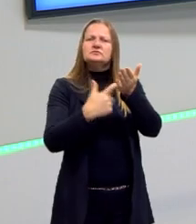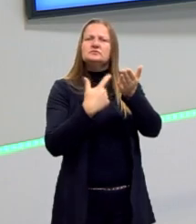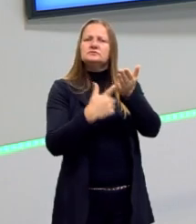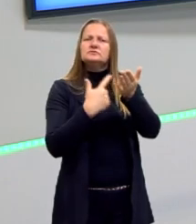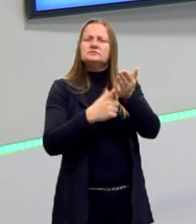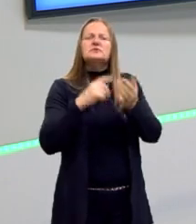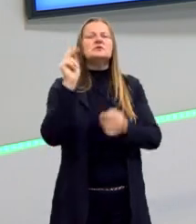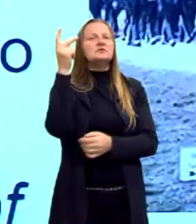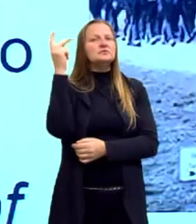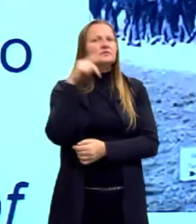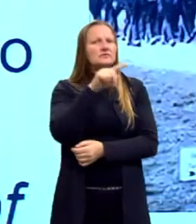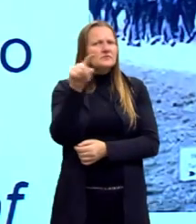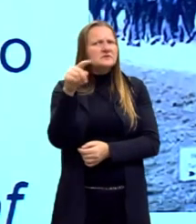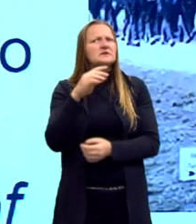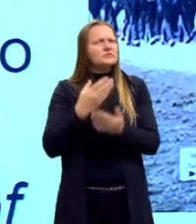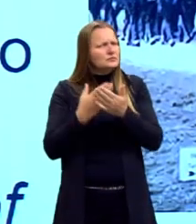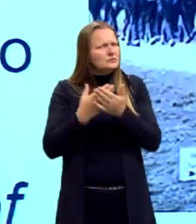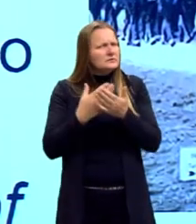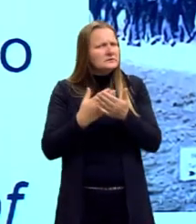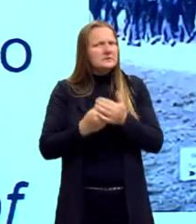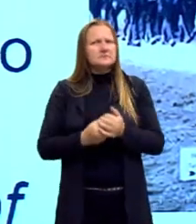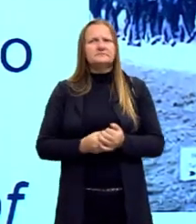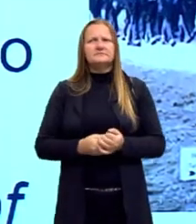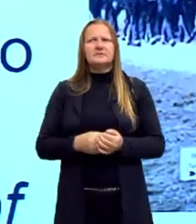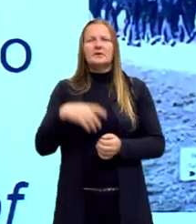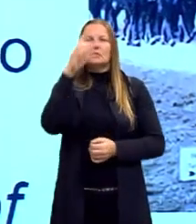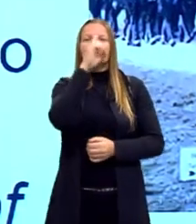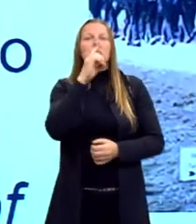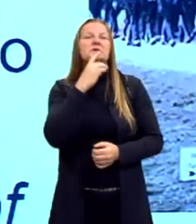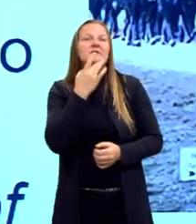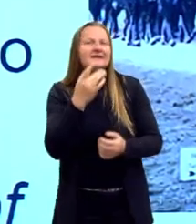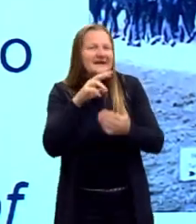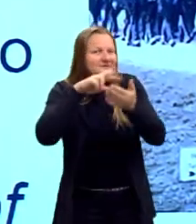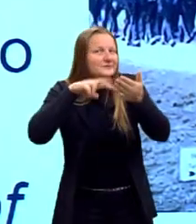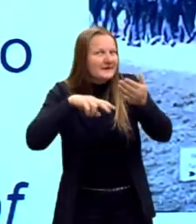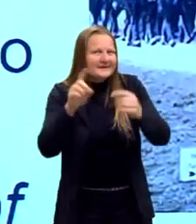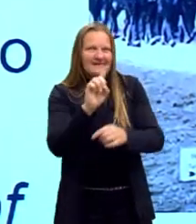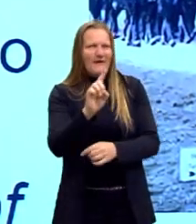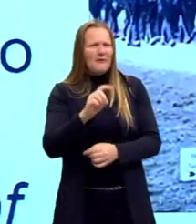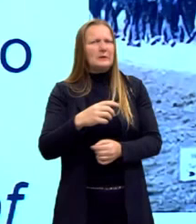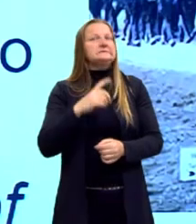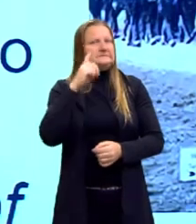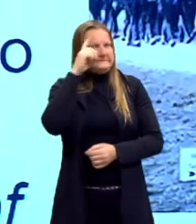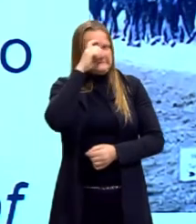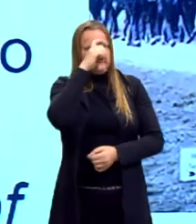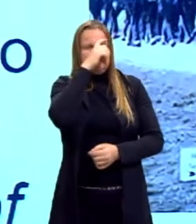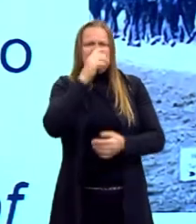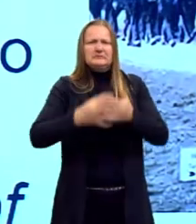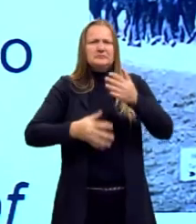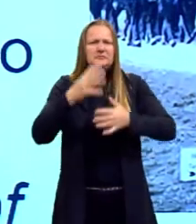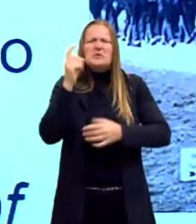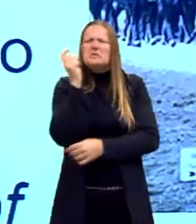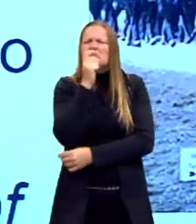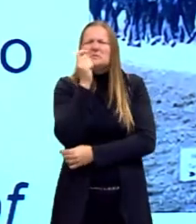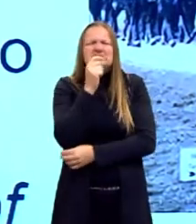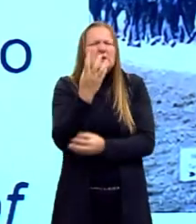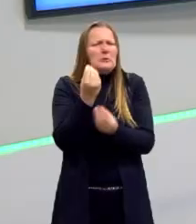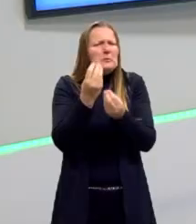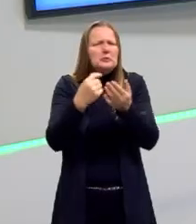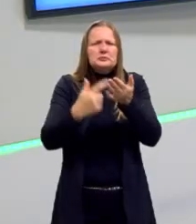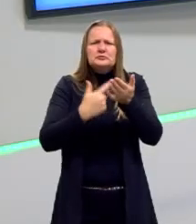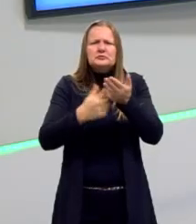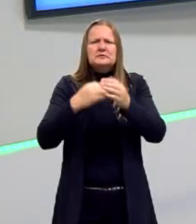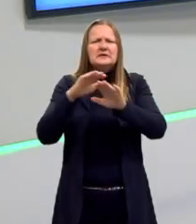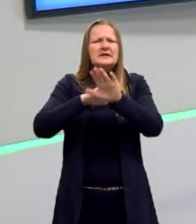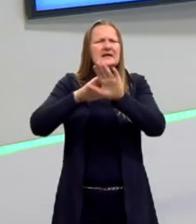estudarem o nazismo, né, mas não é um livro para eu ler num domingo de tarde, por exemplo. Por quê? Porque ele propaga mentiras, ele defende ideais